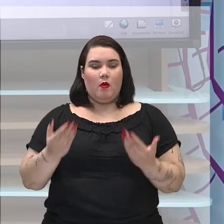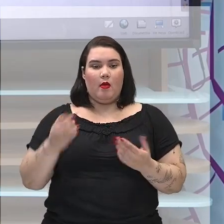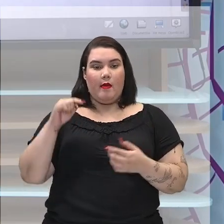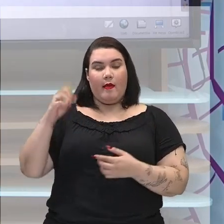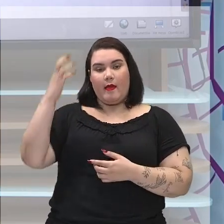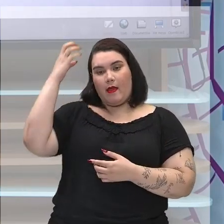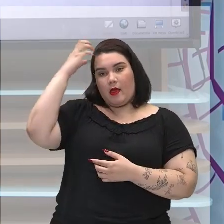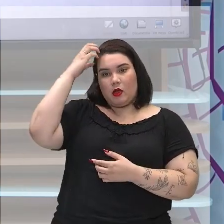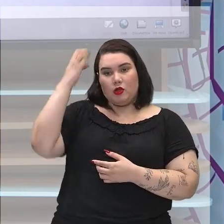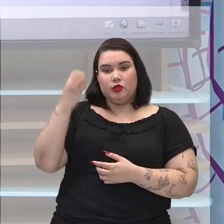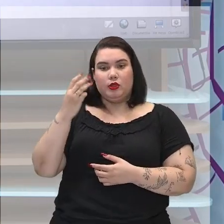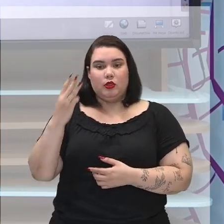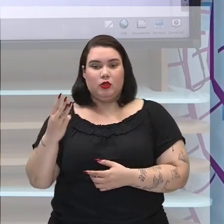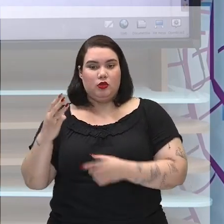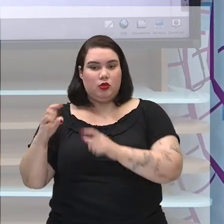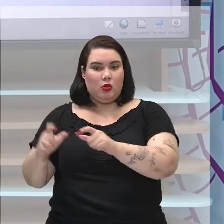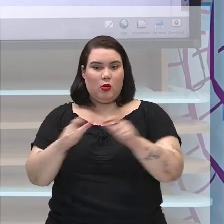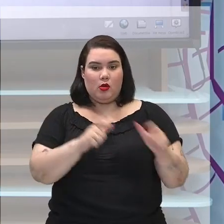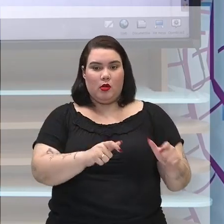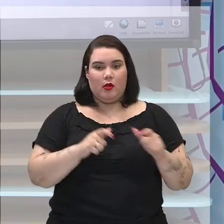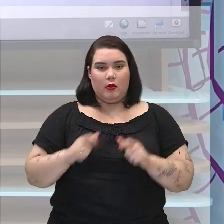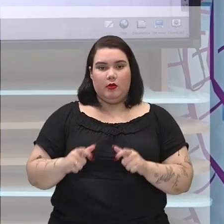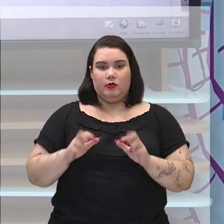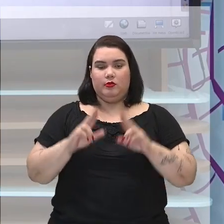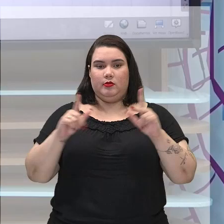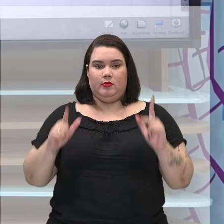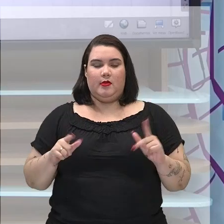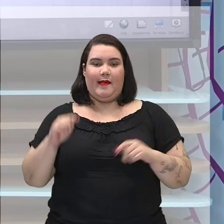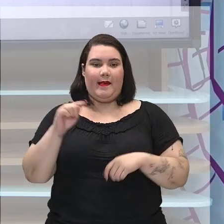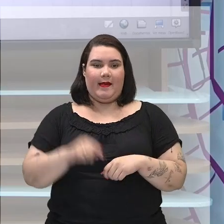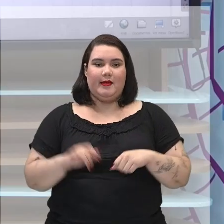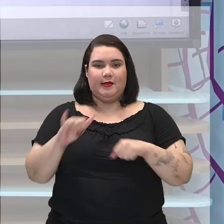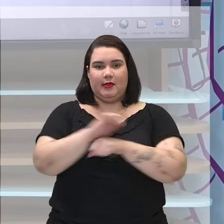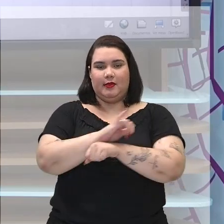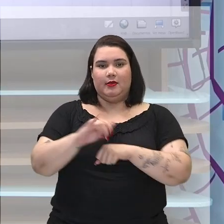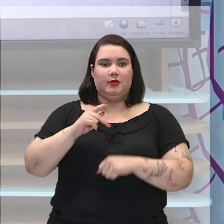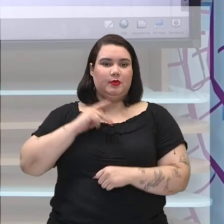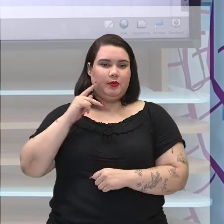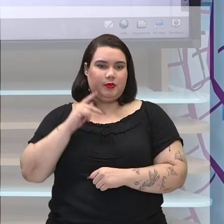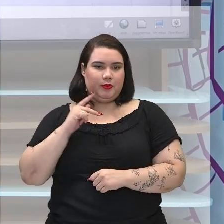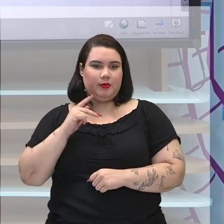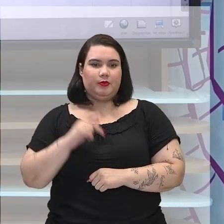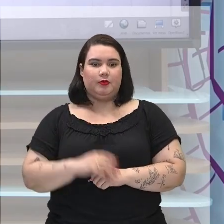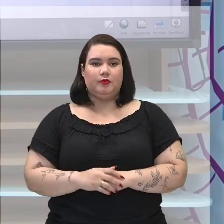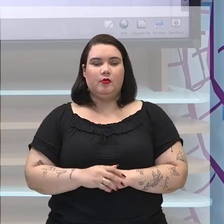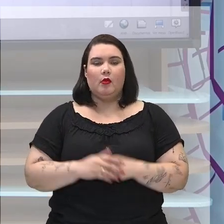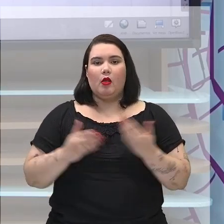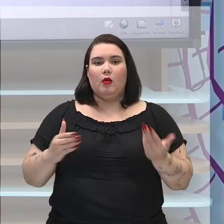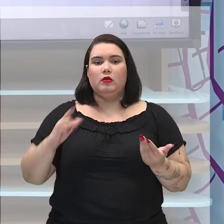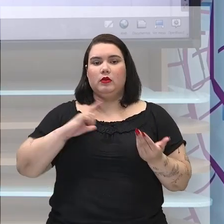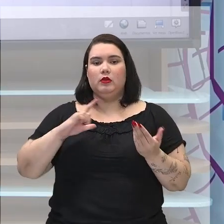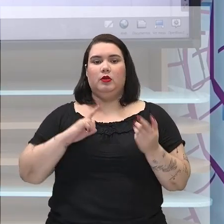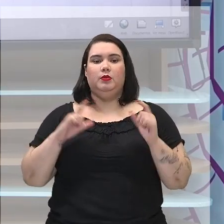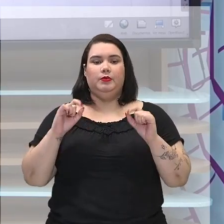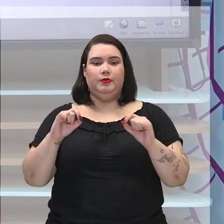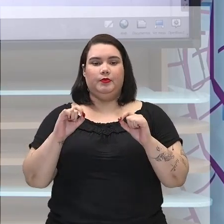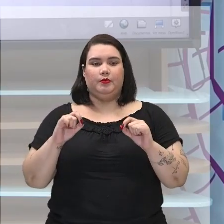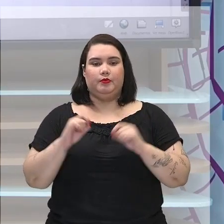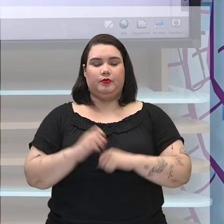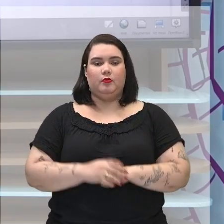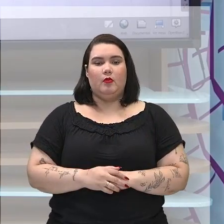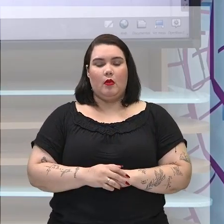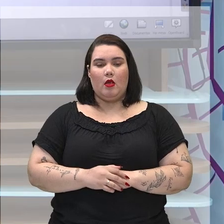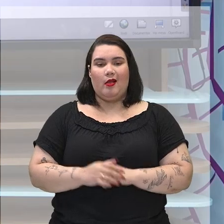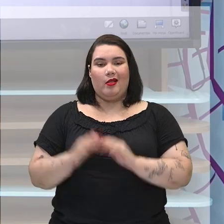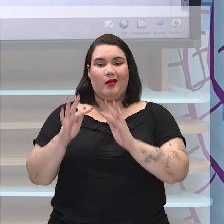espaços diferentes essa foi a jogada então você tem o que? a vinda da